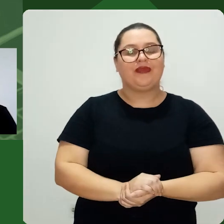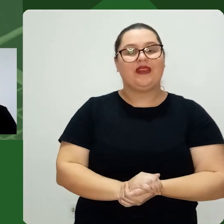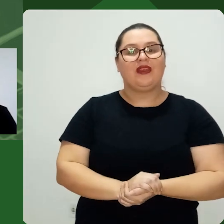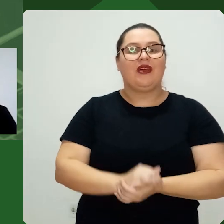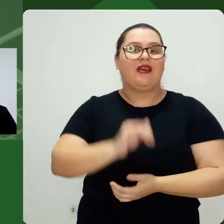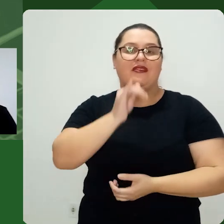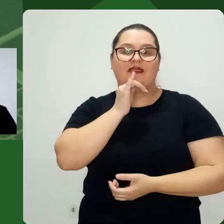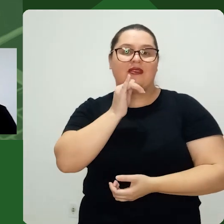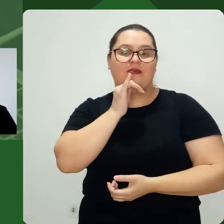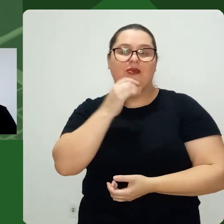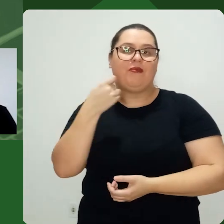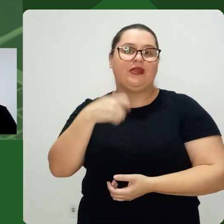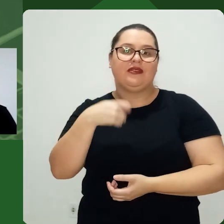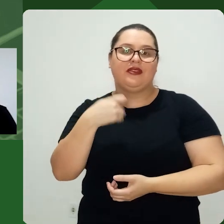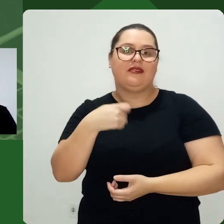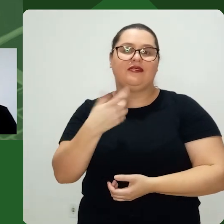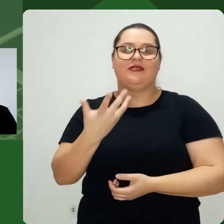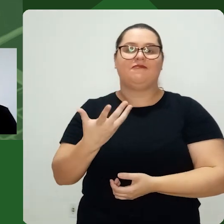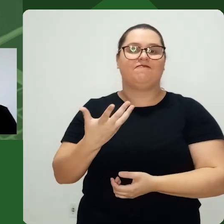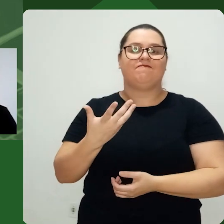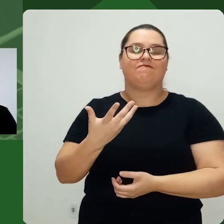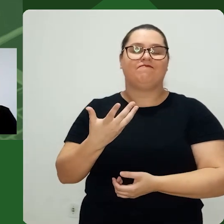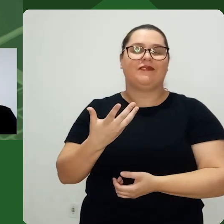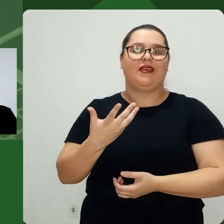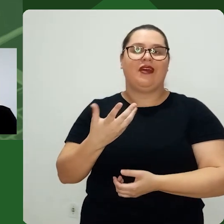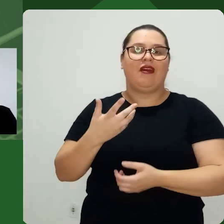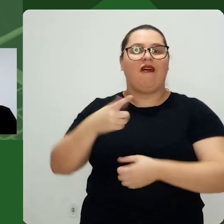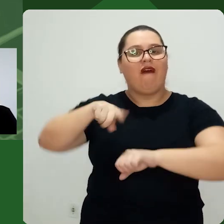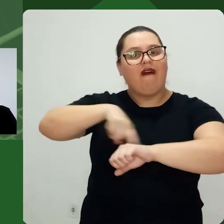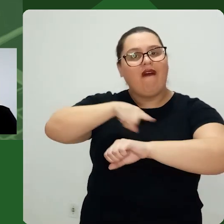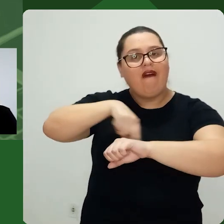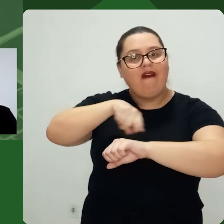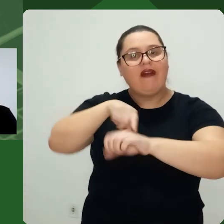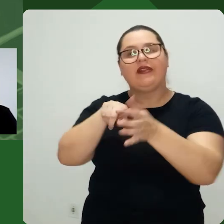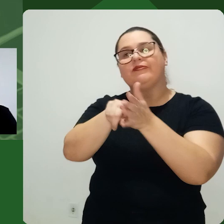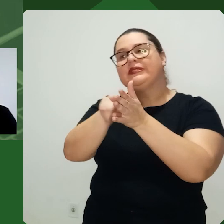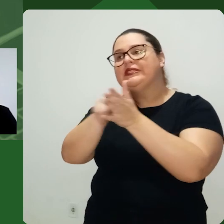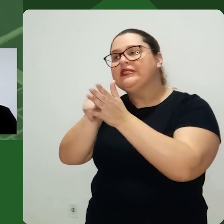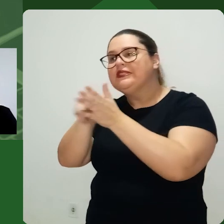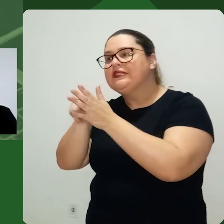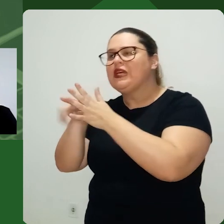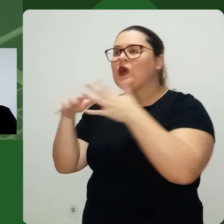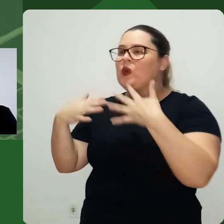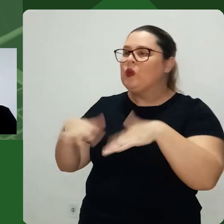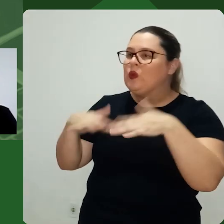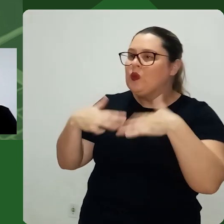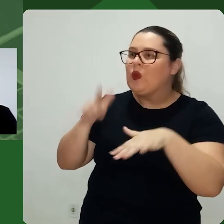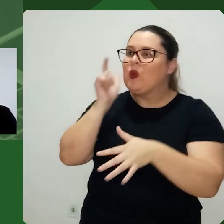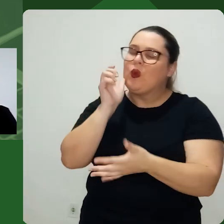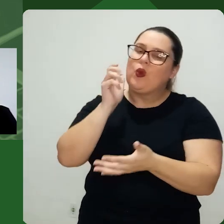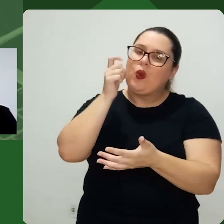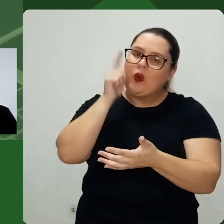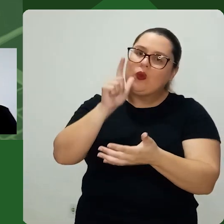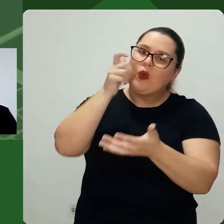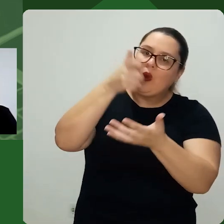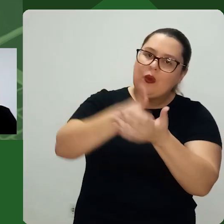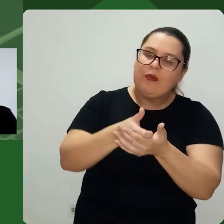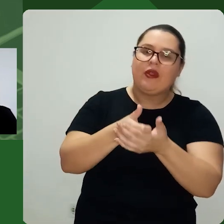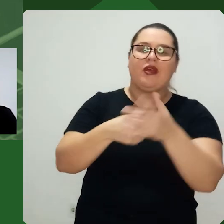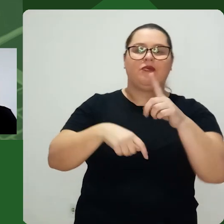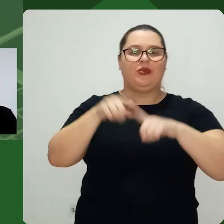Determinado bem Por vezes Eu vou precisar Gastar tempo Pesquisando Pesquisando muito